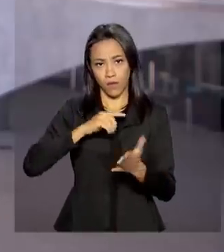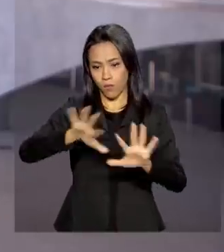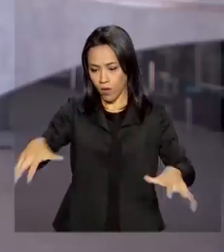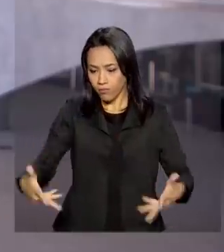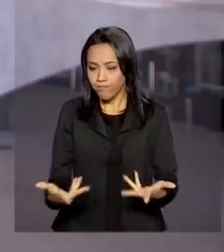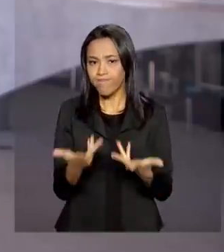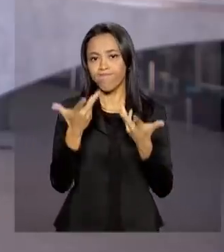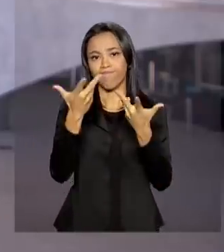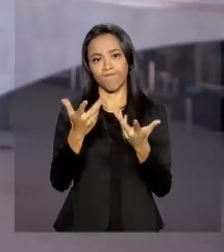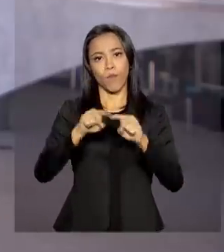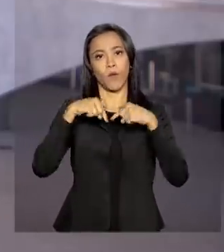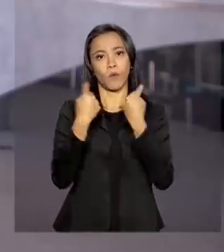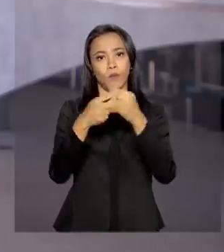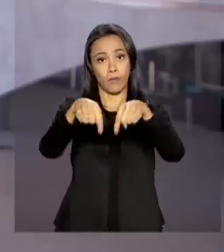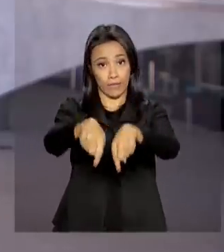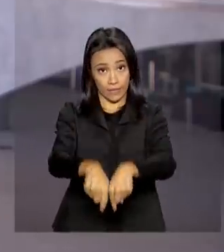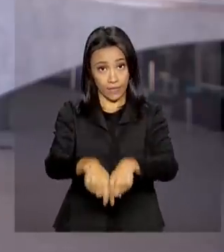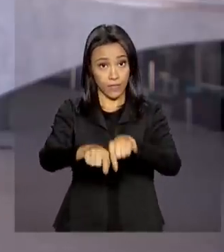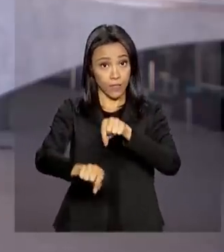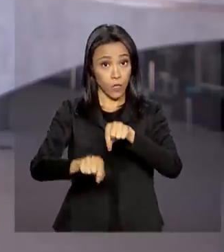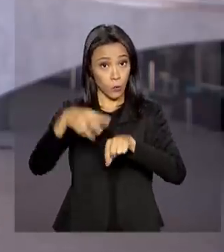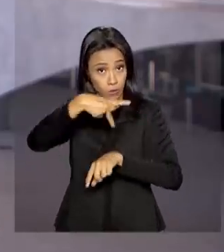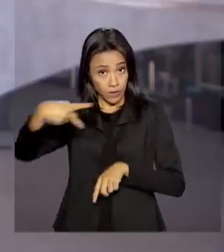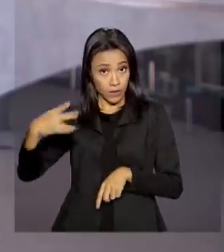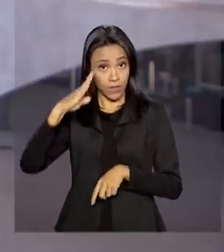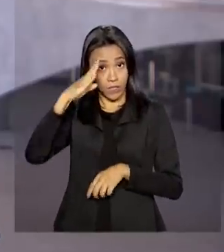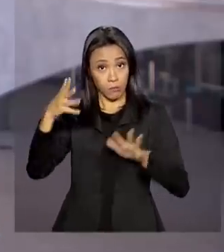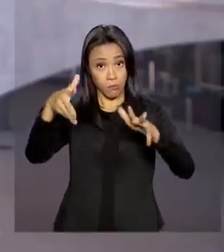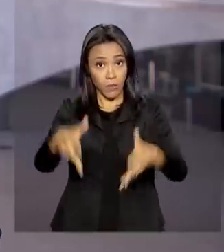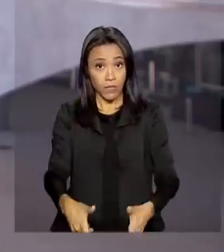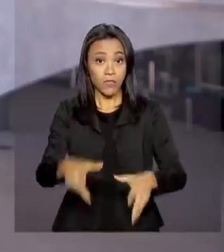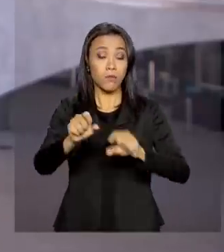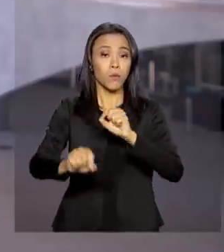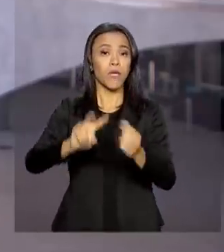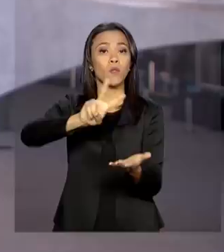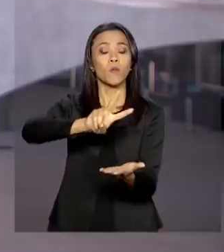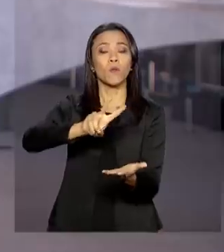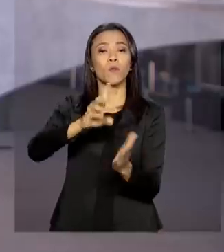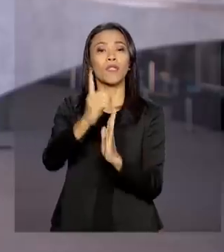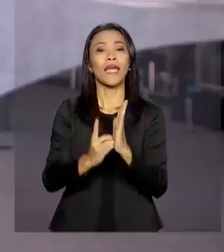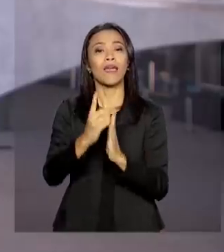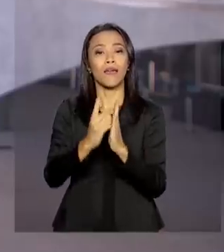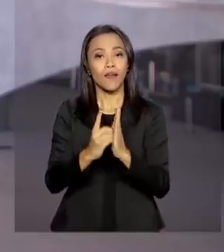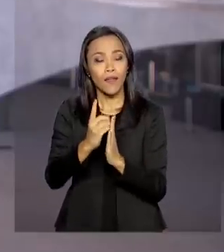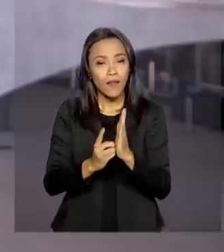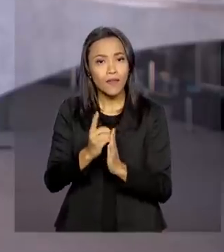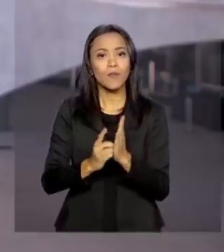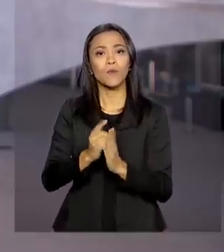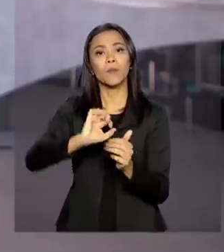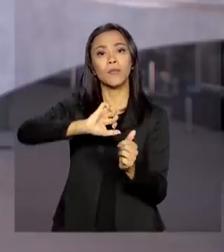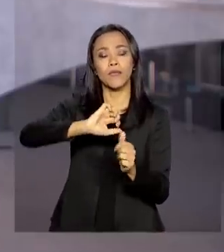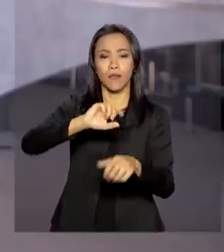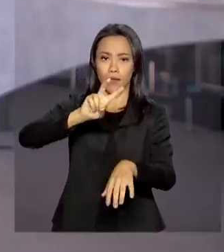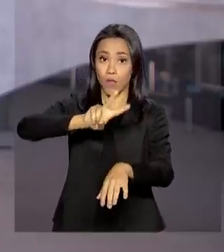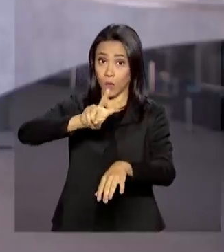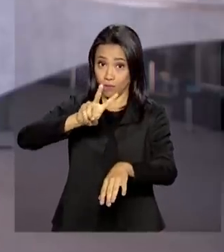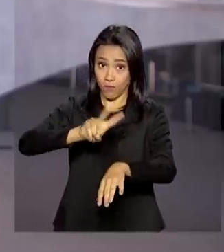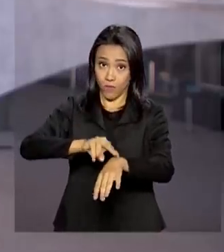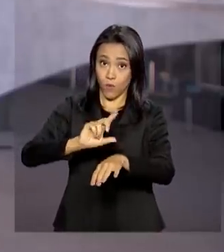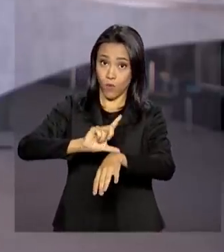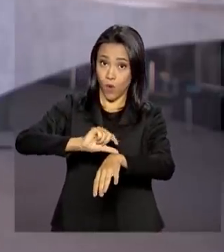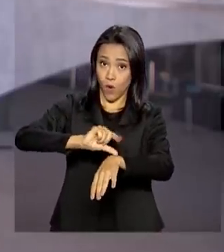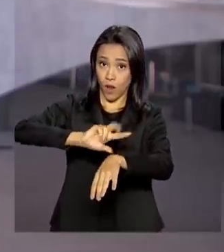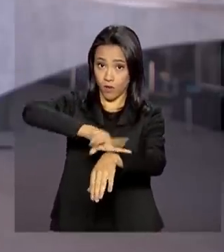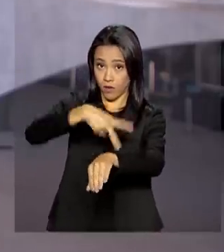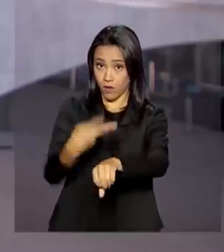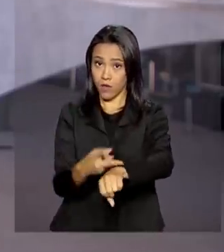presidente participa da assinatura da revogação do decreto do horário de verão. A medida já tinha sido anunciada